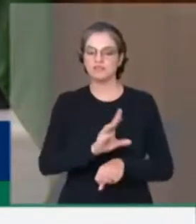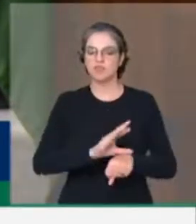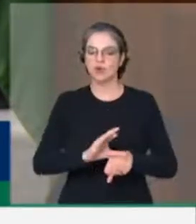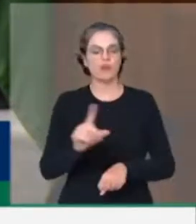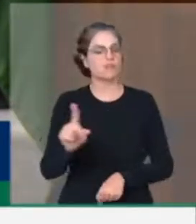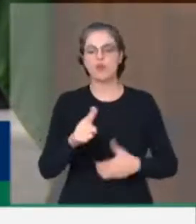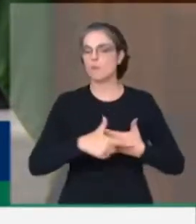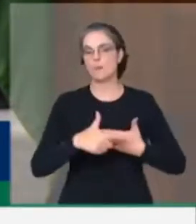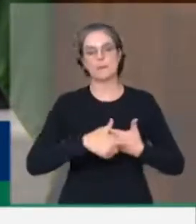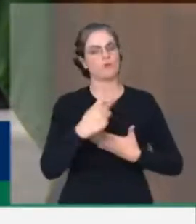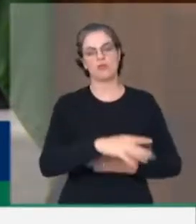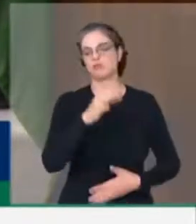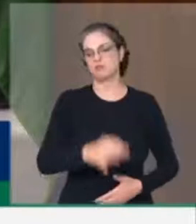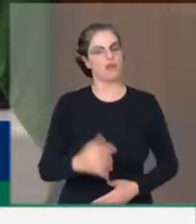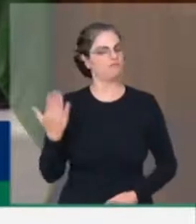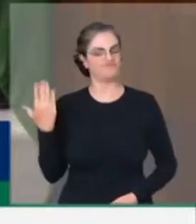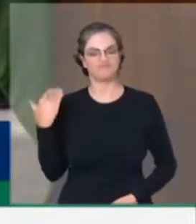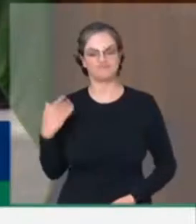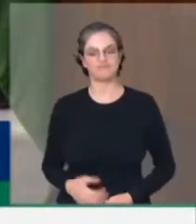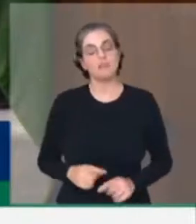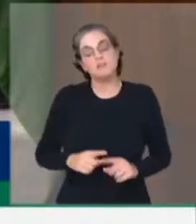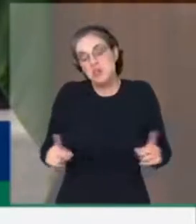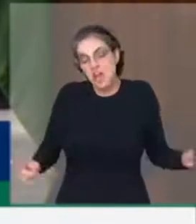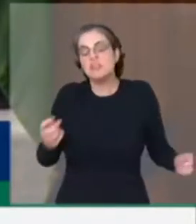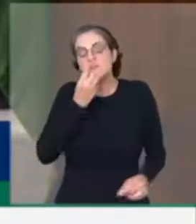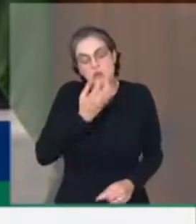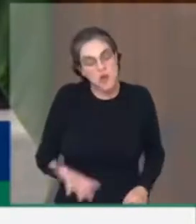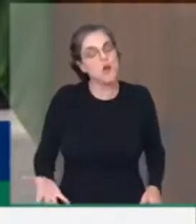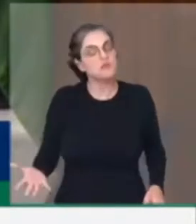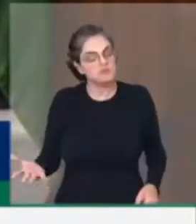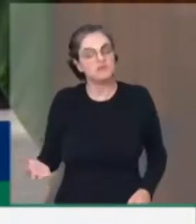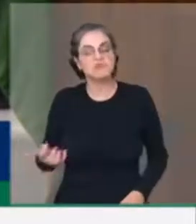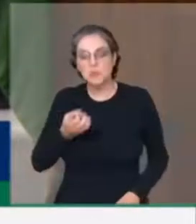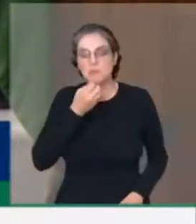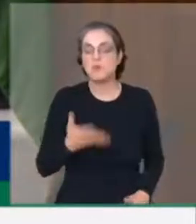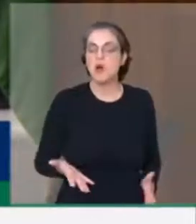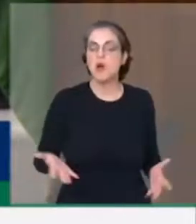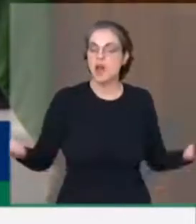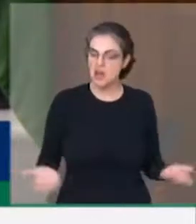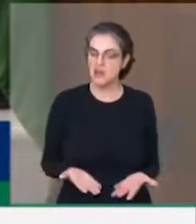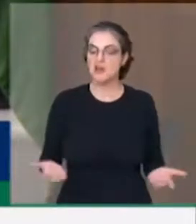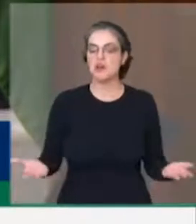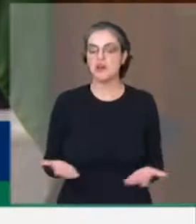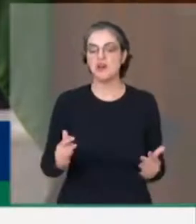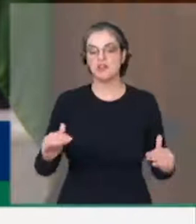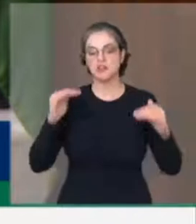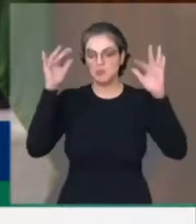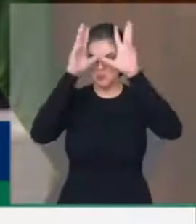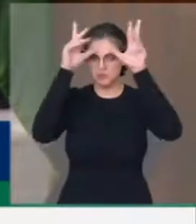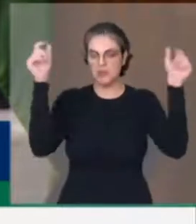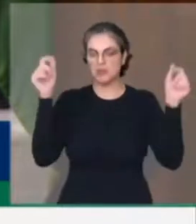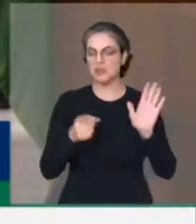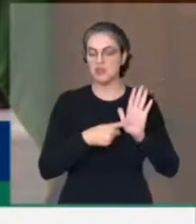não cumpriu seu papel. que bom, que bom que a Suprema Corte, hoje, faz um esforço